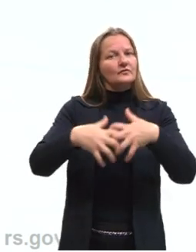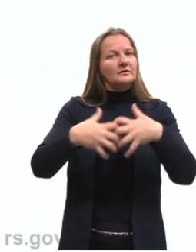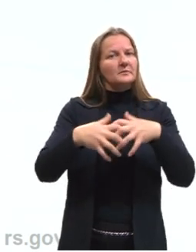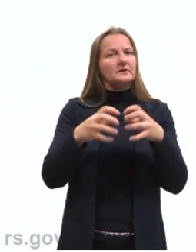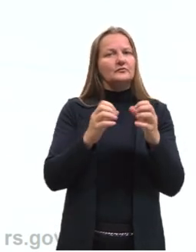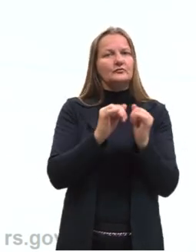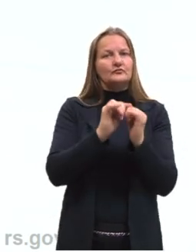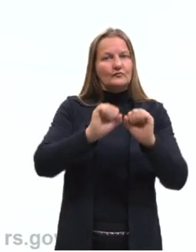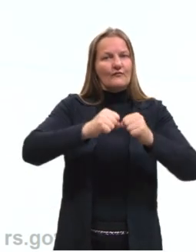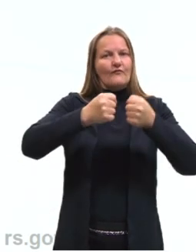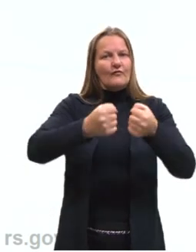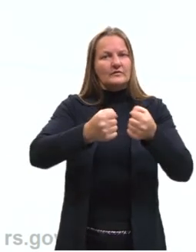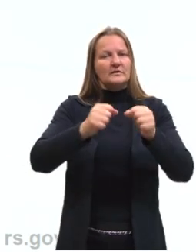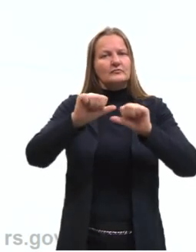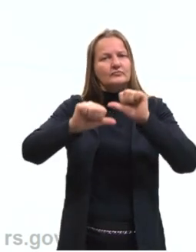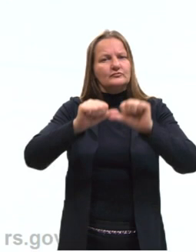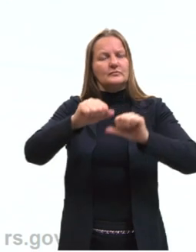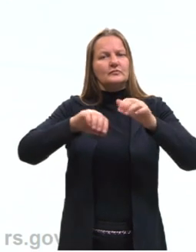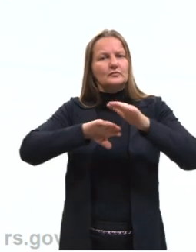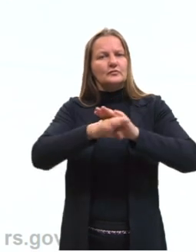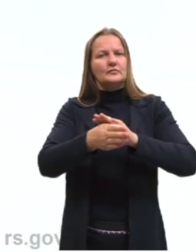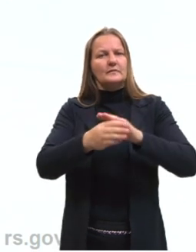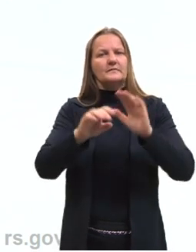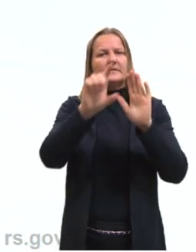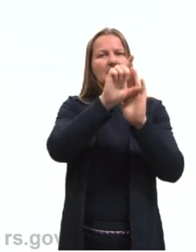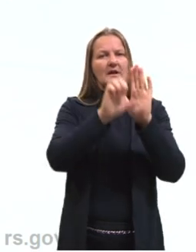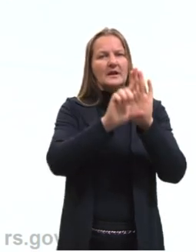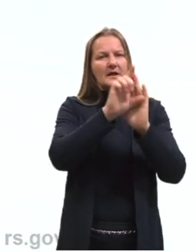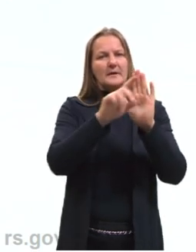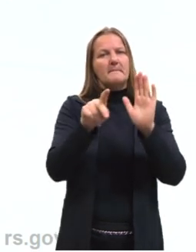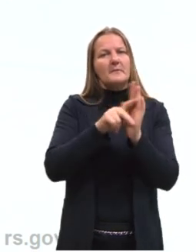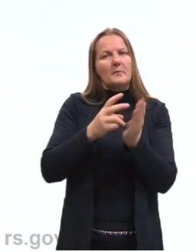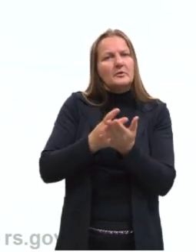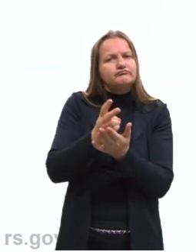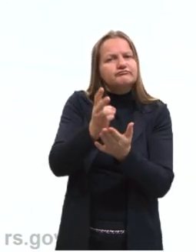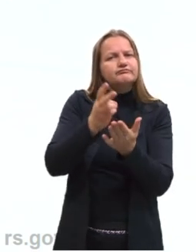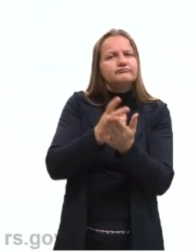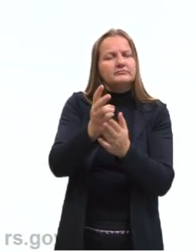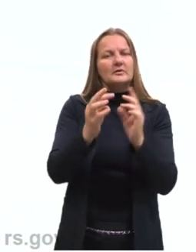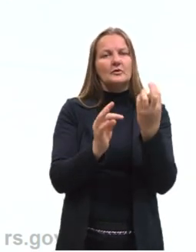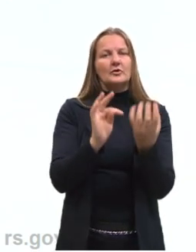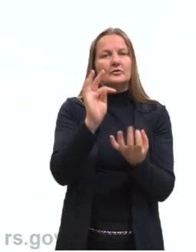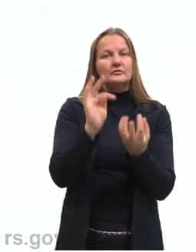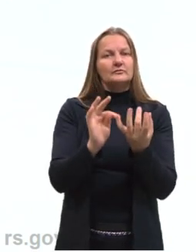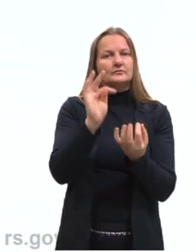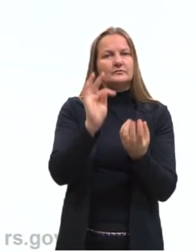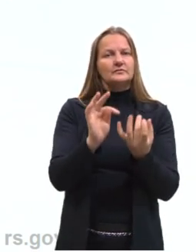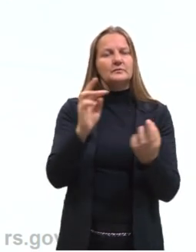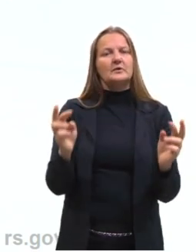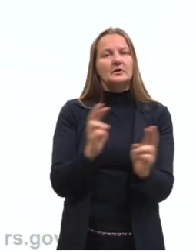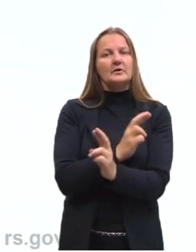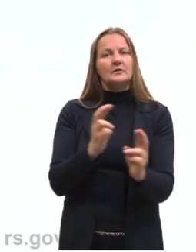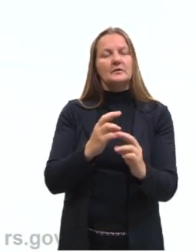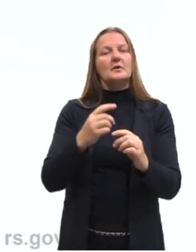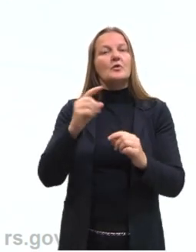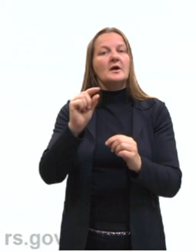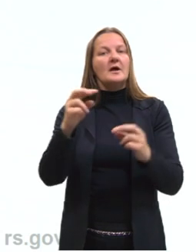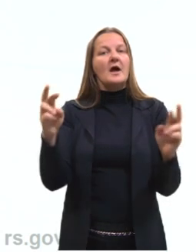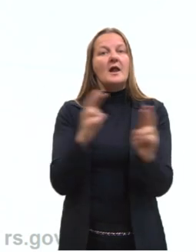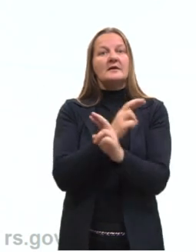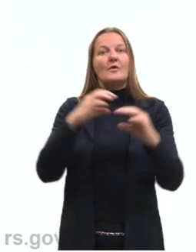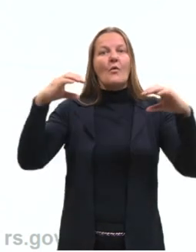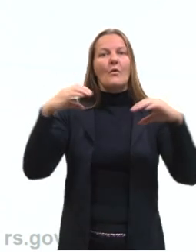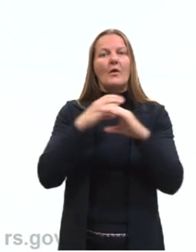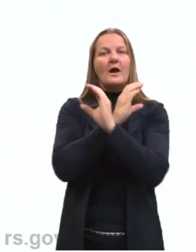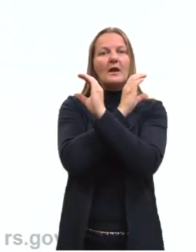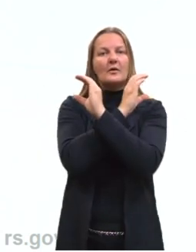modificação dessa lei da conservação. Então, a lei da termodinâmica vai estar justamente relacionada ao calor. Então, quando